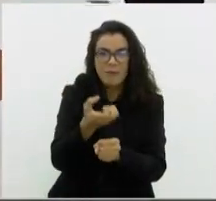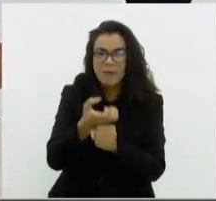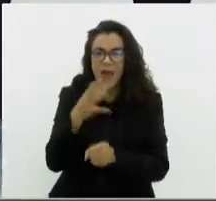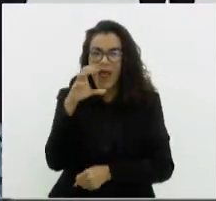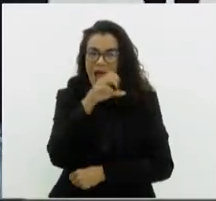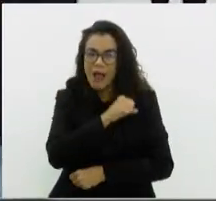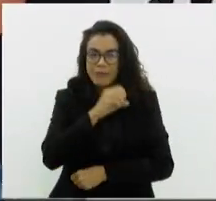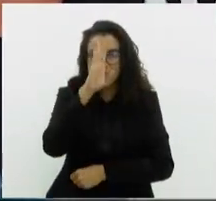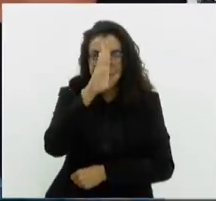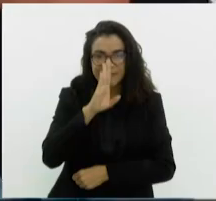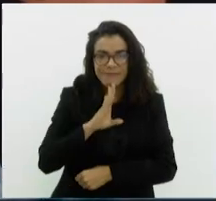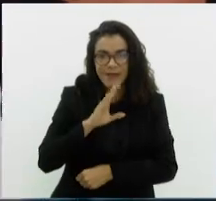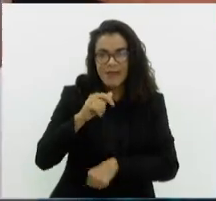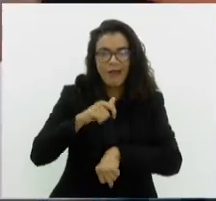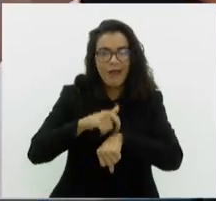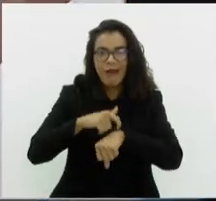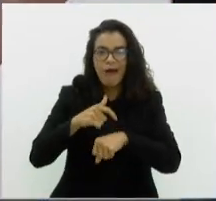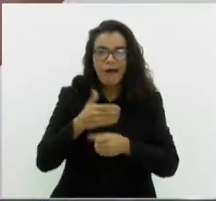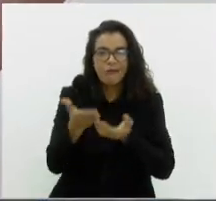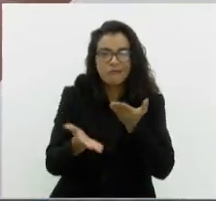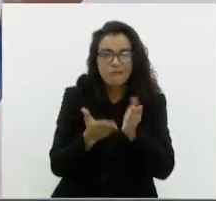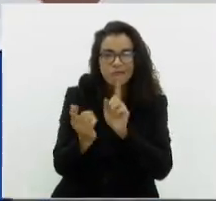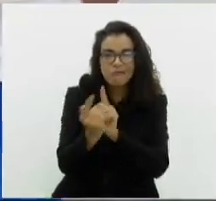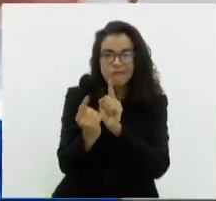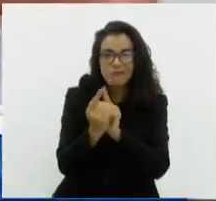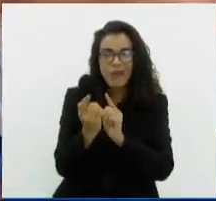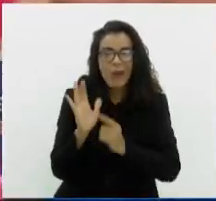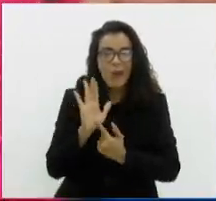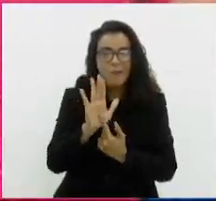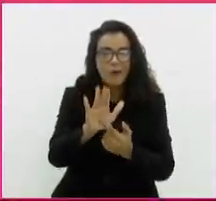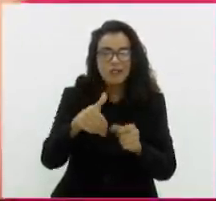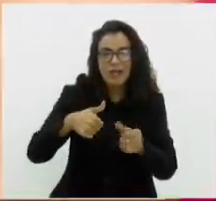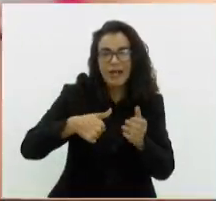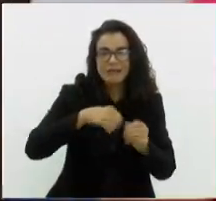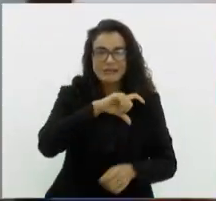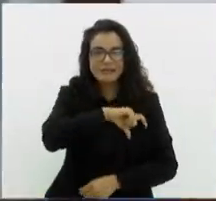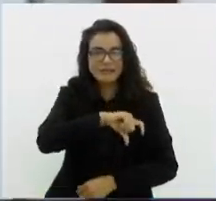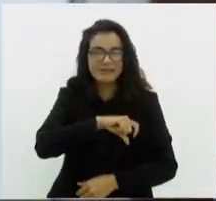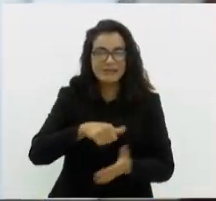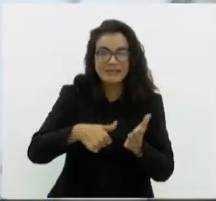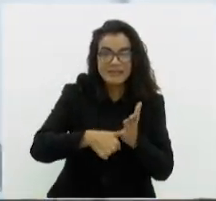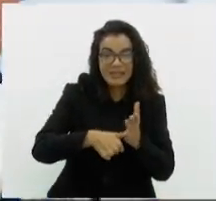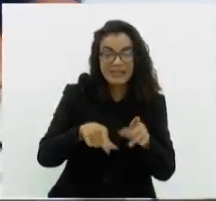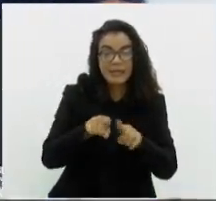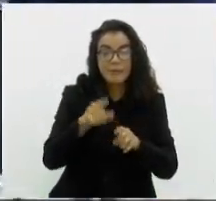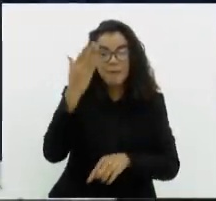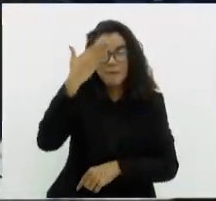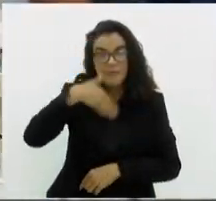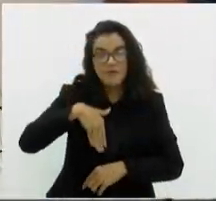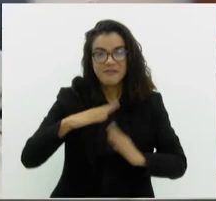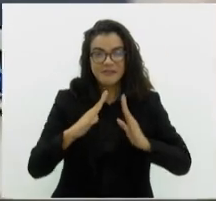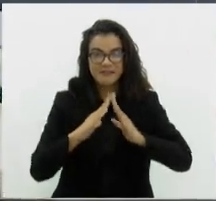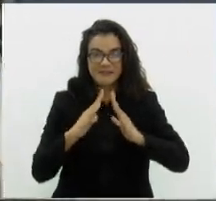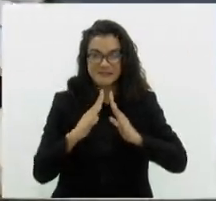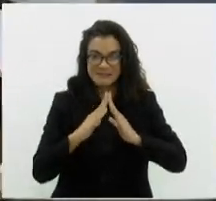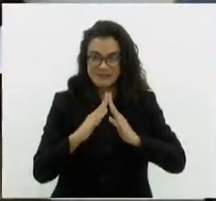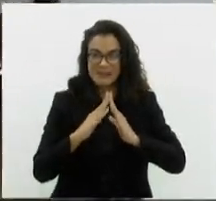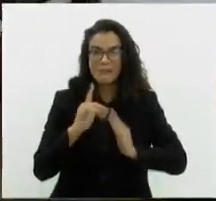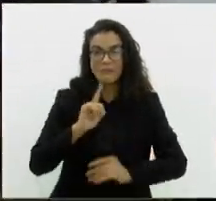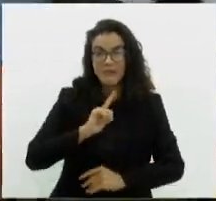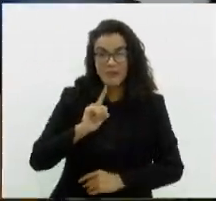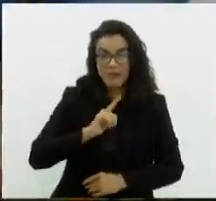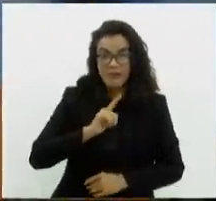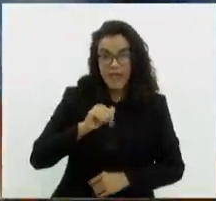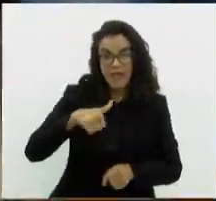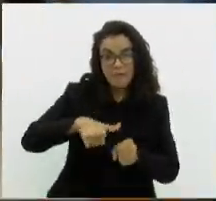e gratuita. Na hora do atendimento, basta apresentar documento oficial com foto e comprovante de residência. Para saber se tem ou não a